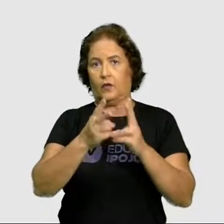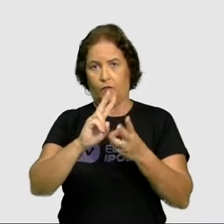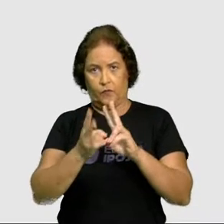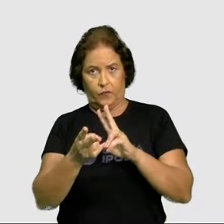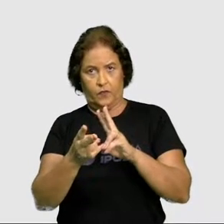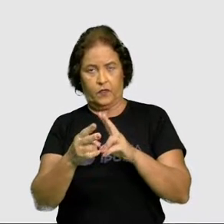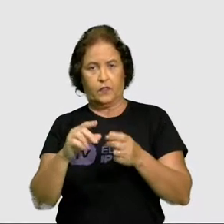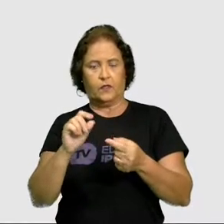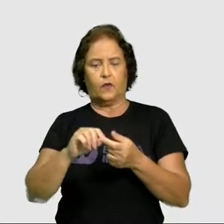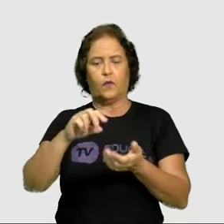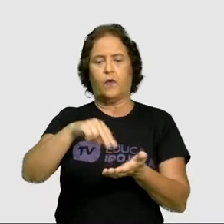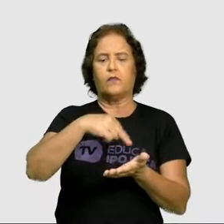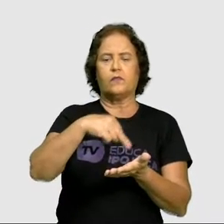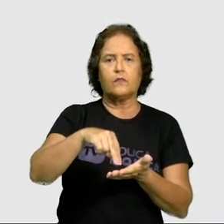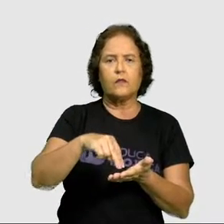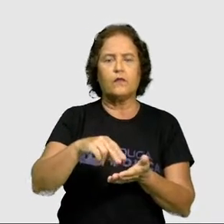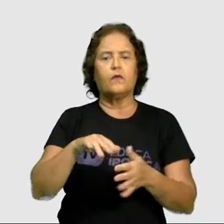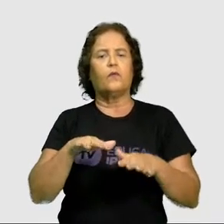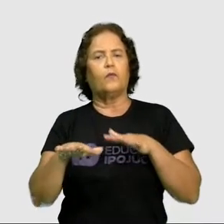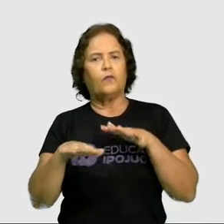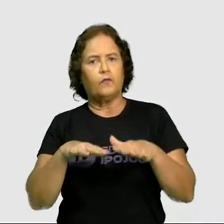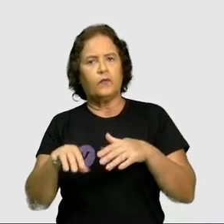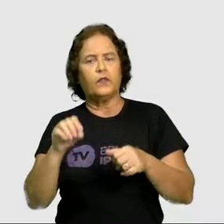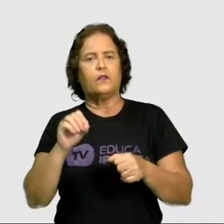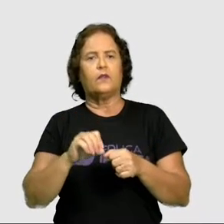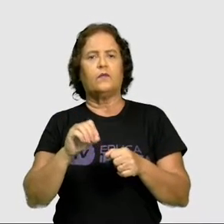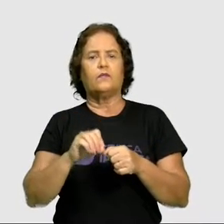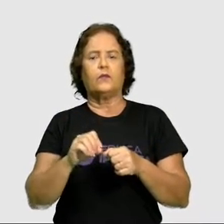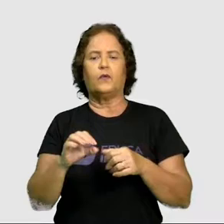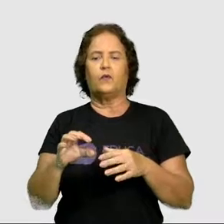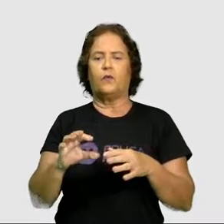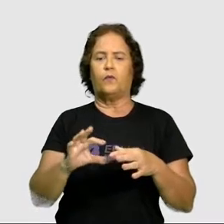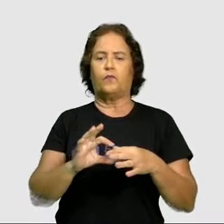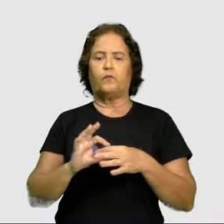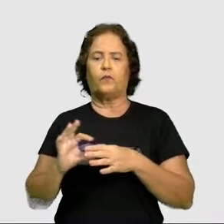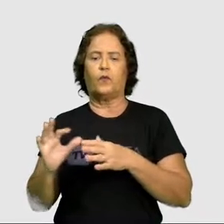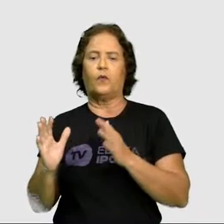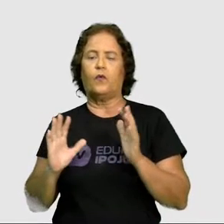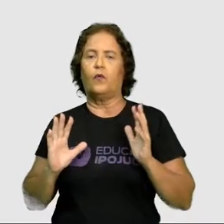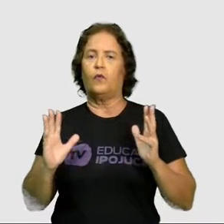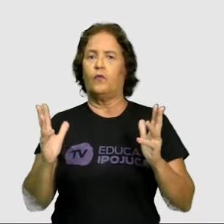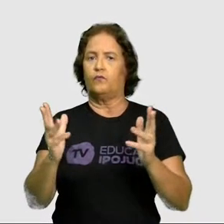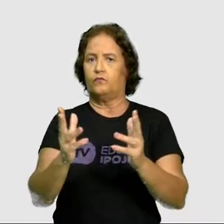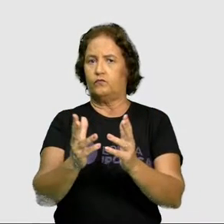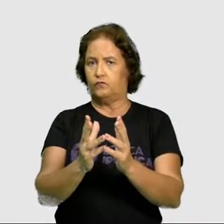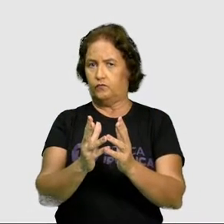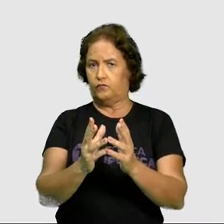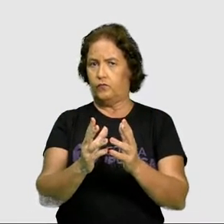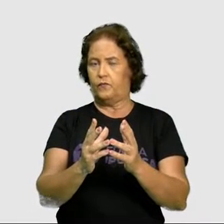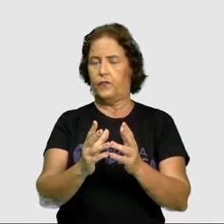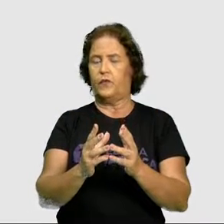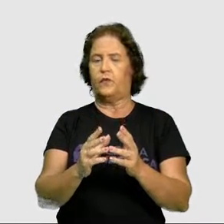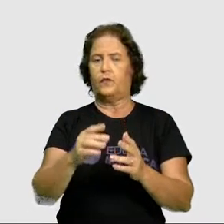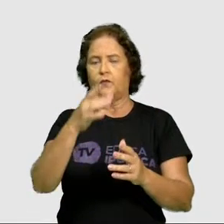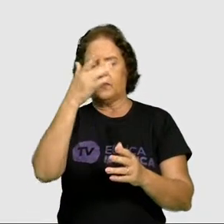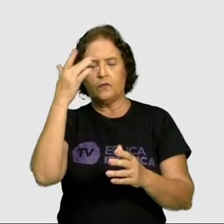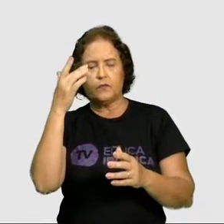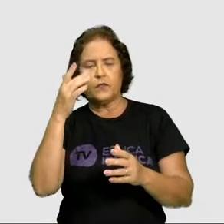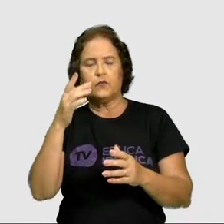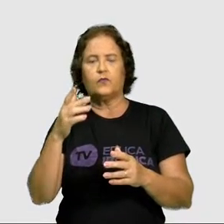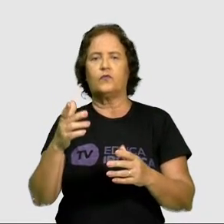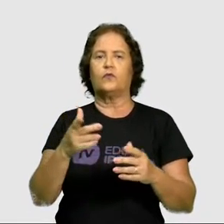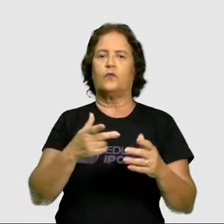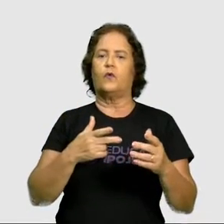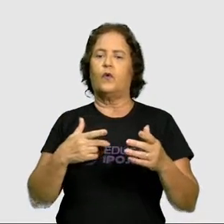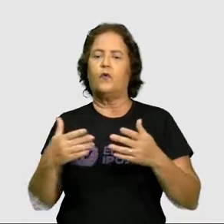Que também se faz nesse processo circular, muitas vezes, de reunião de pessoas, onde se trocam energias e faz muito bem